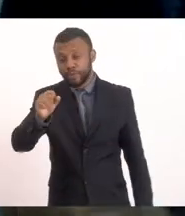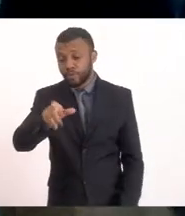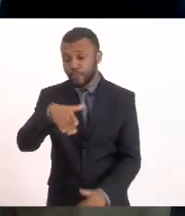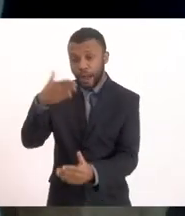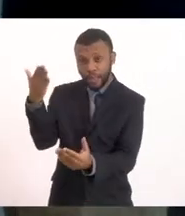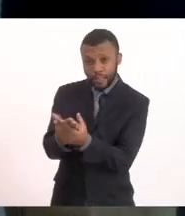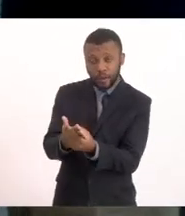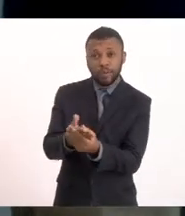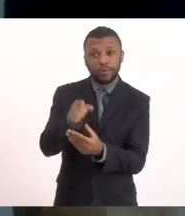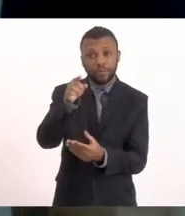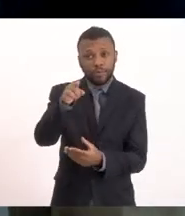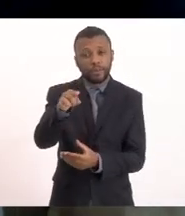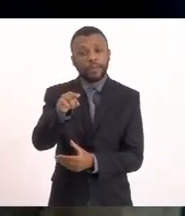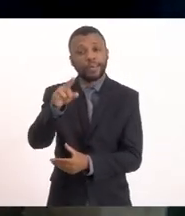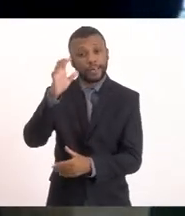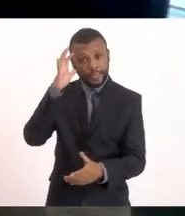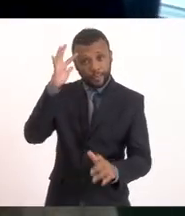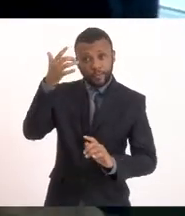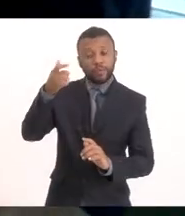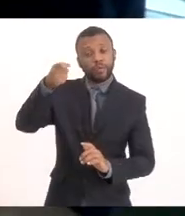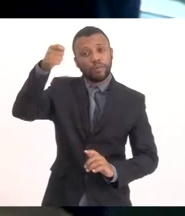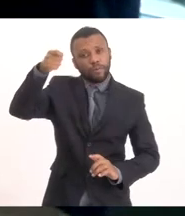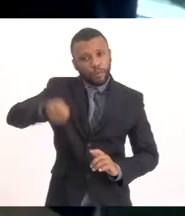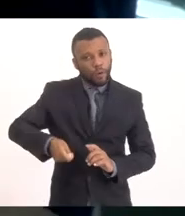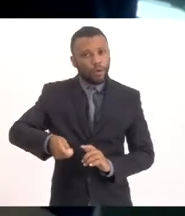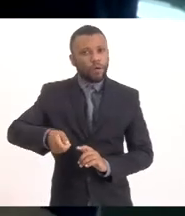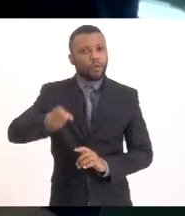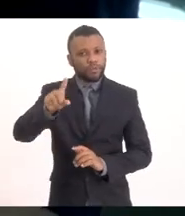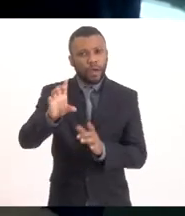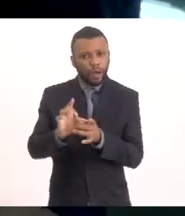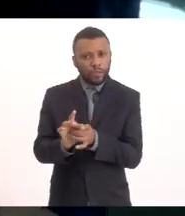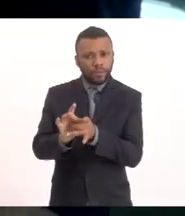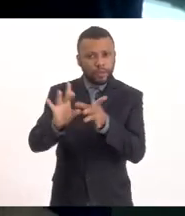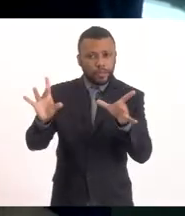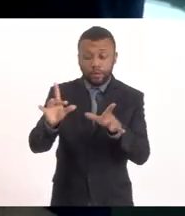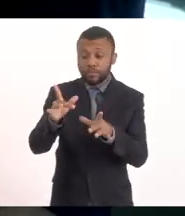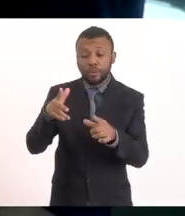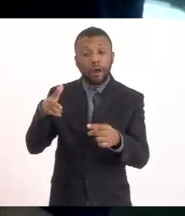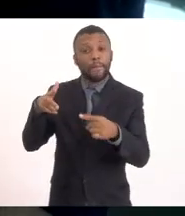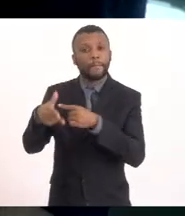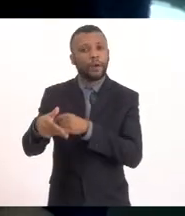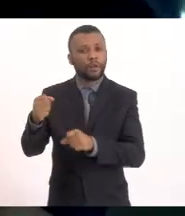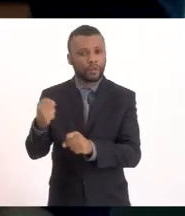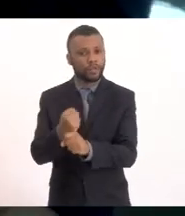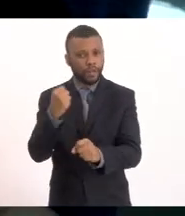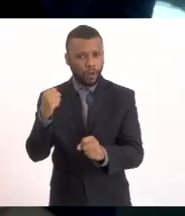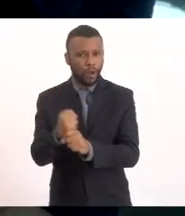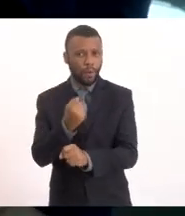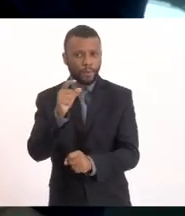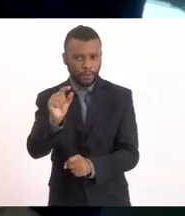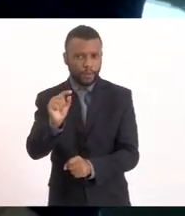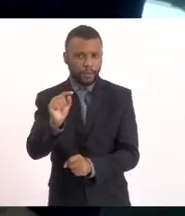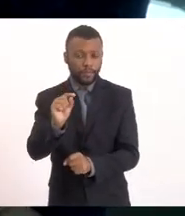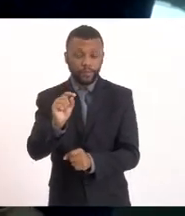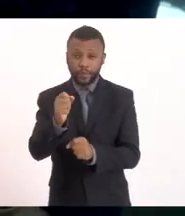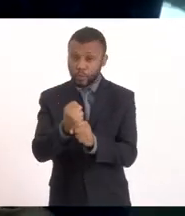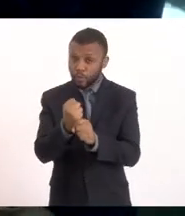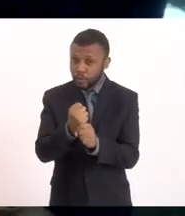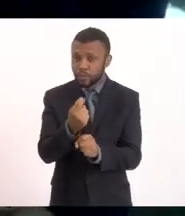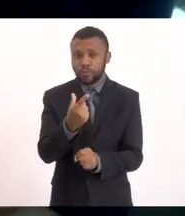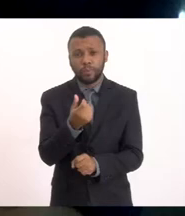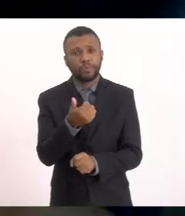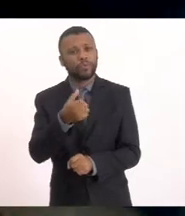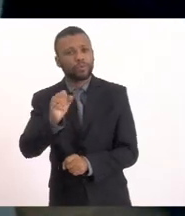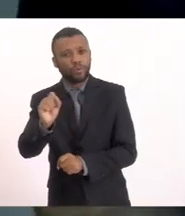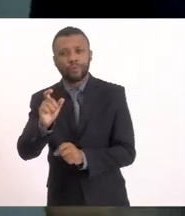determinou a atualização do EIA-RIMA Que foi deferida em 2018 Pode